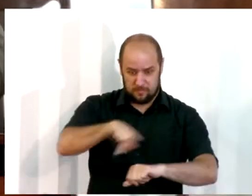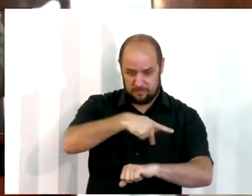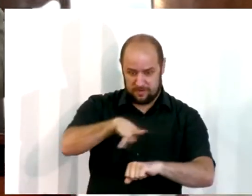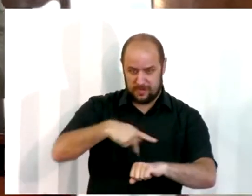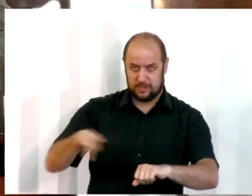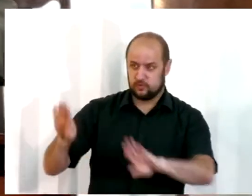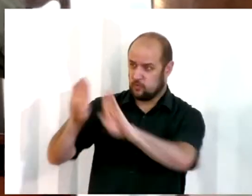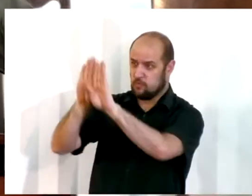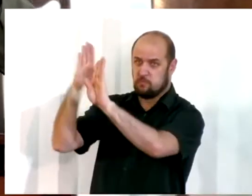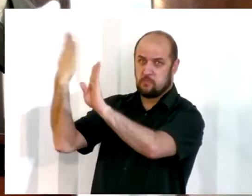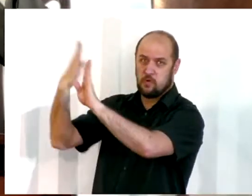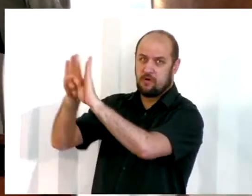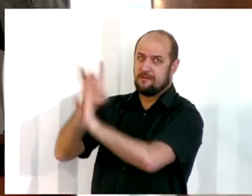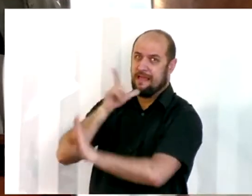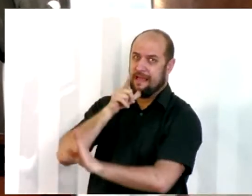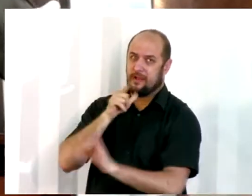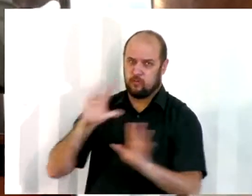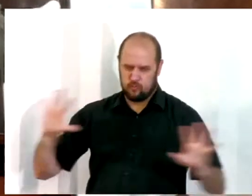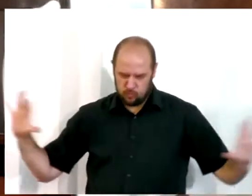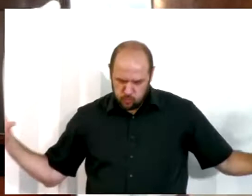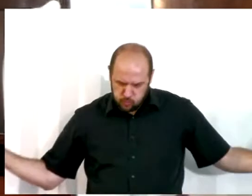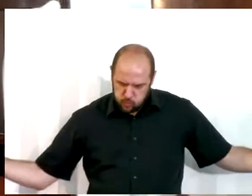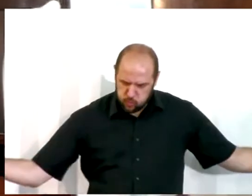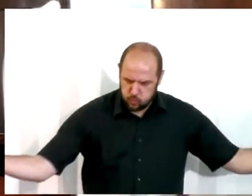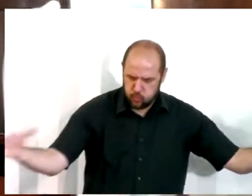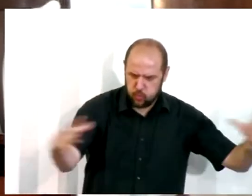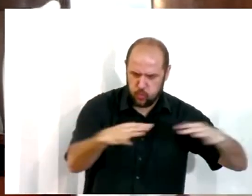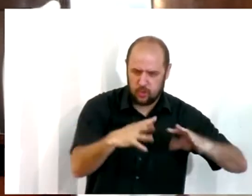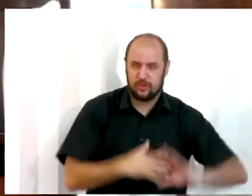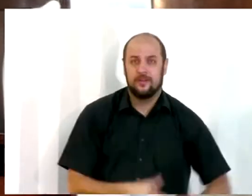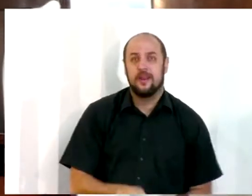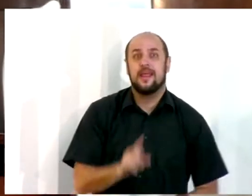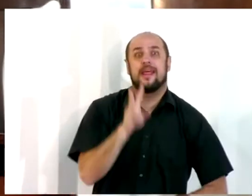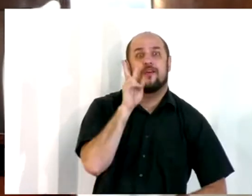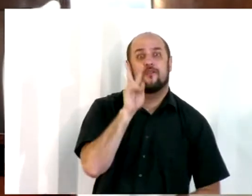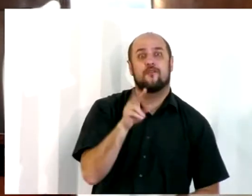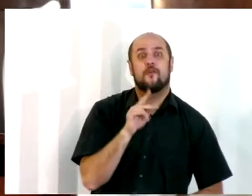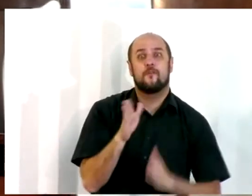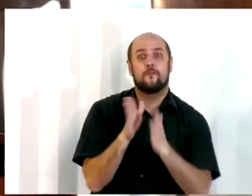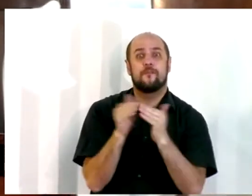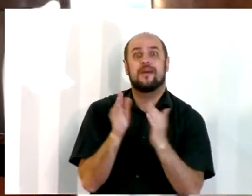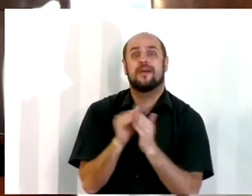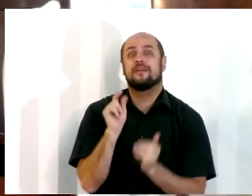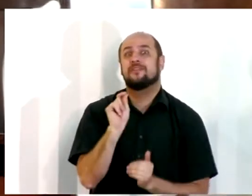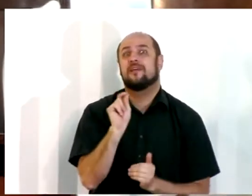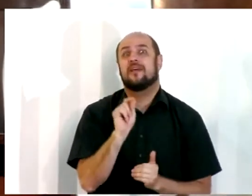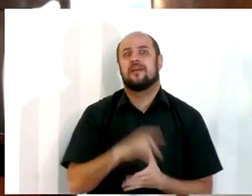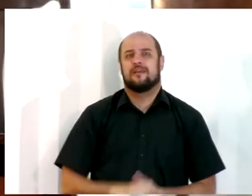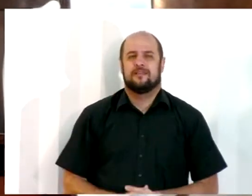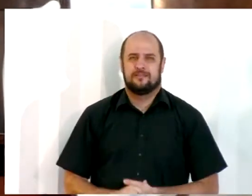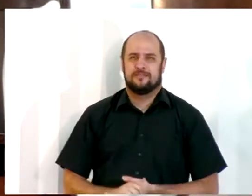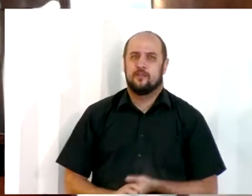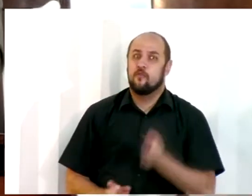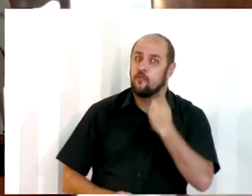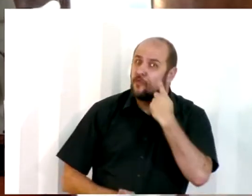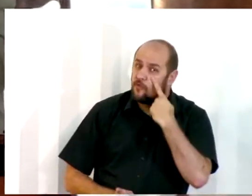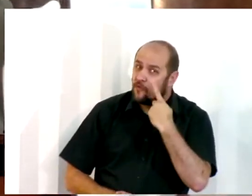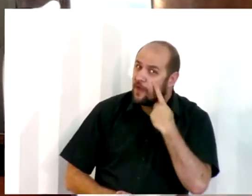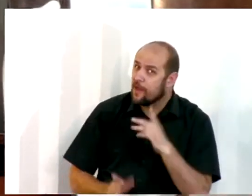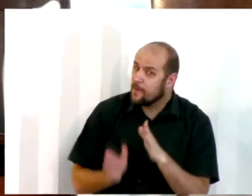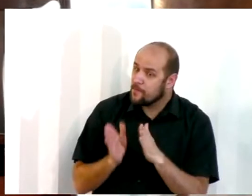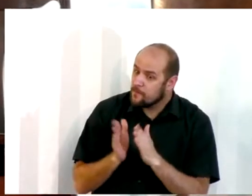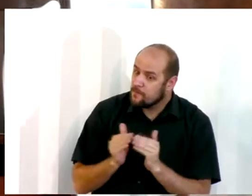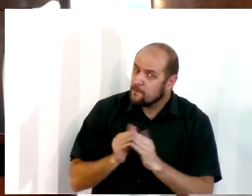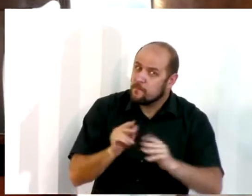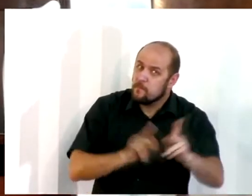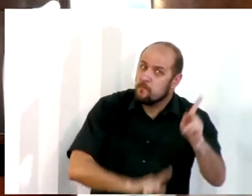das águas. E aí, olha só o pedido que eles fizeram para Esdras. Olha só o pedido que